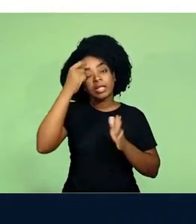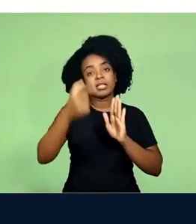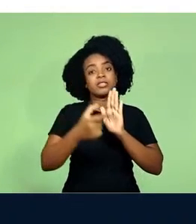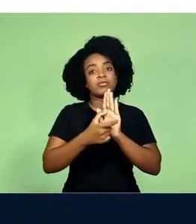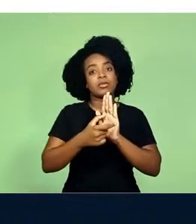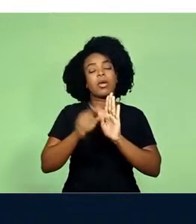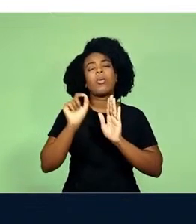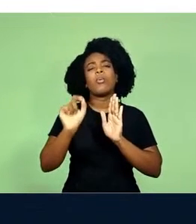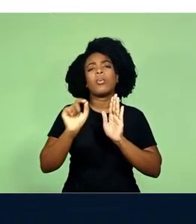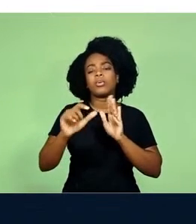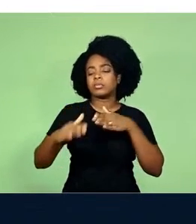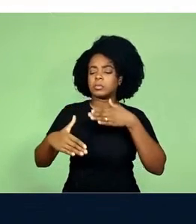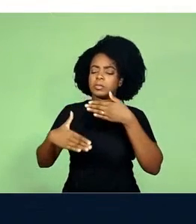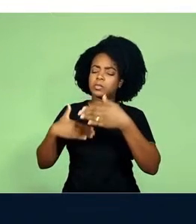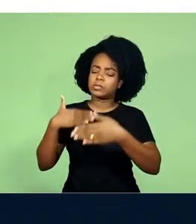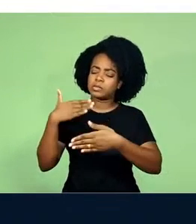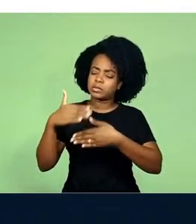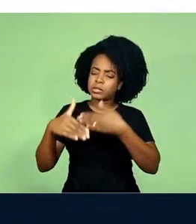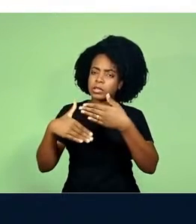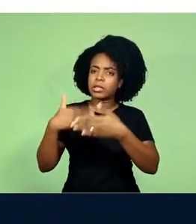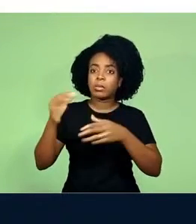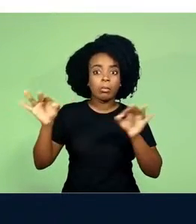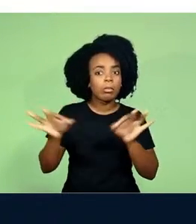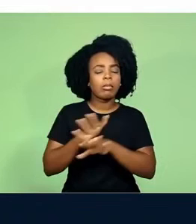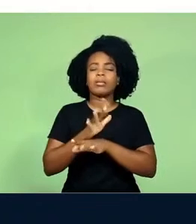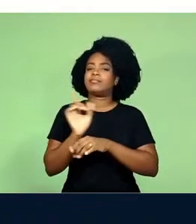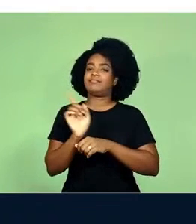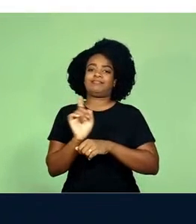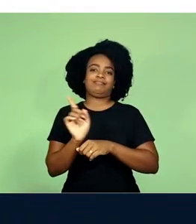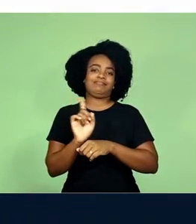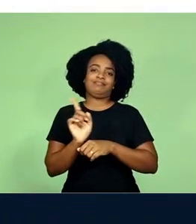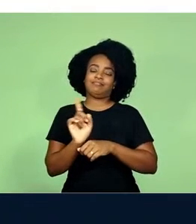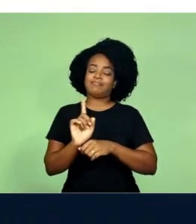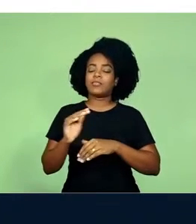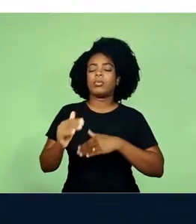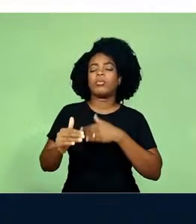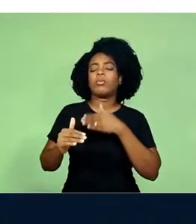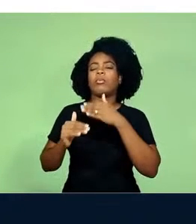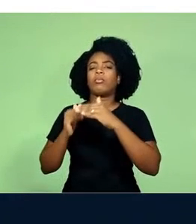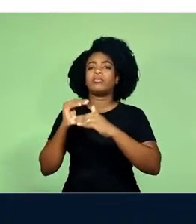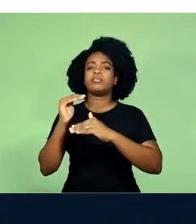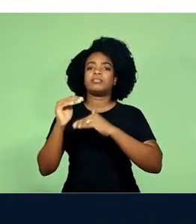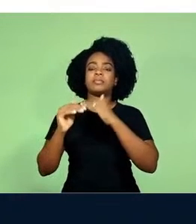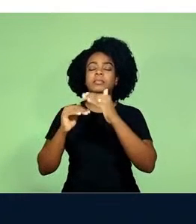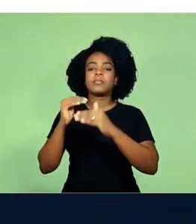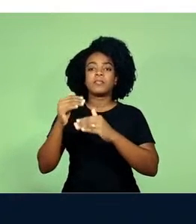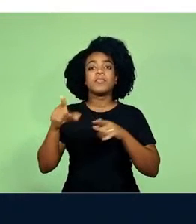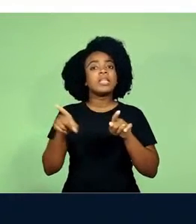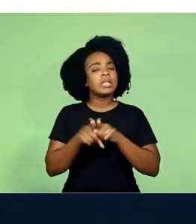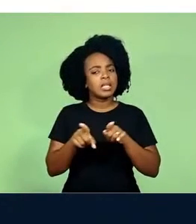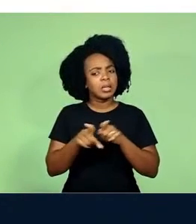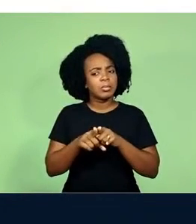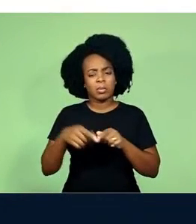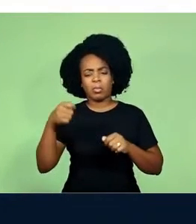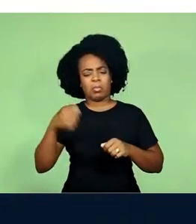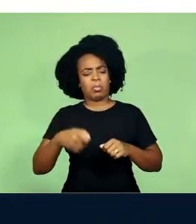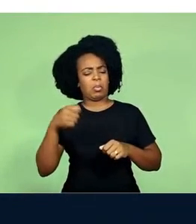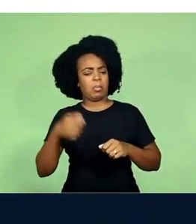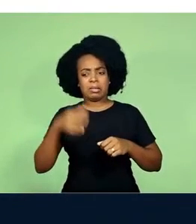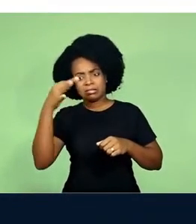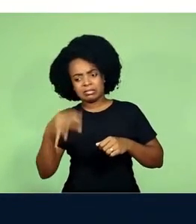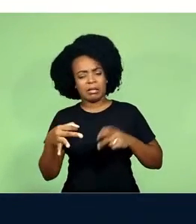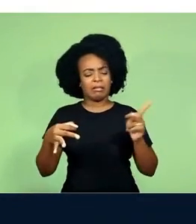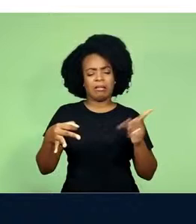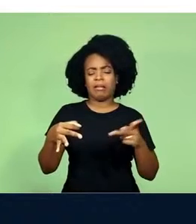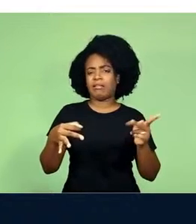processo em construção, nada fechado, e também não há sentido em cobrar esse tipo